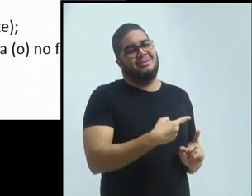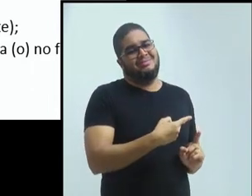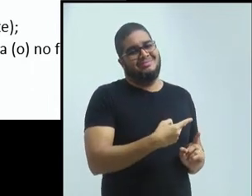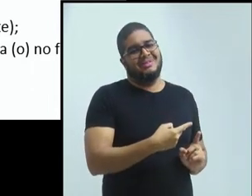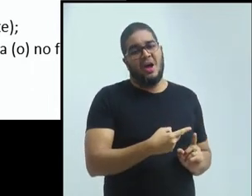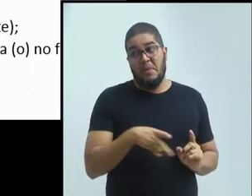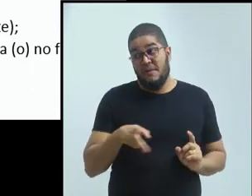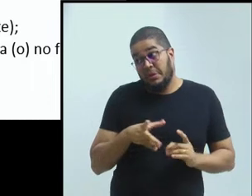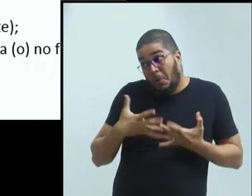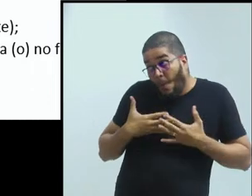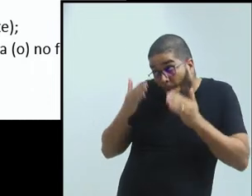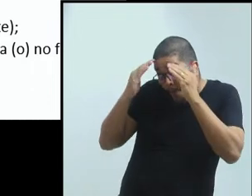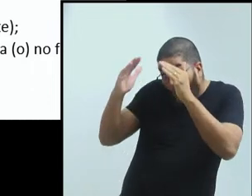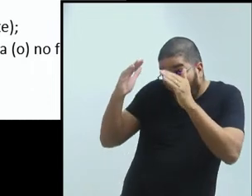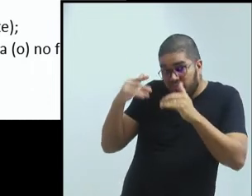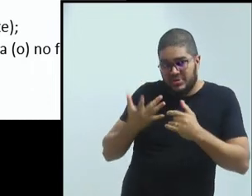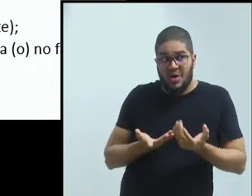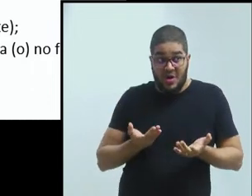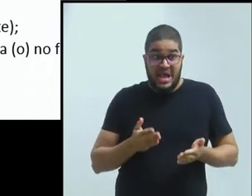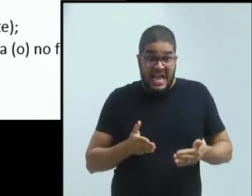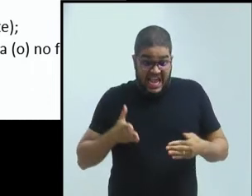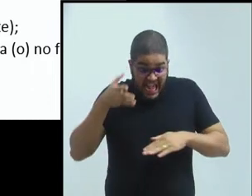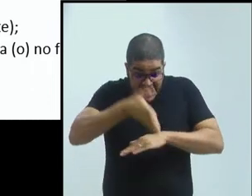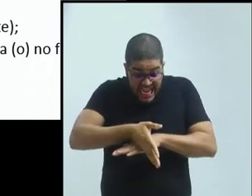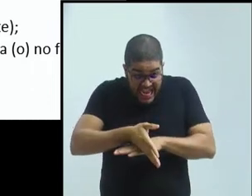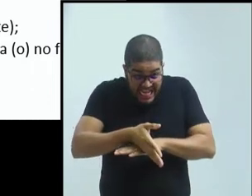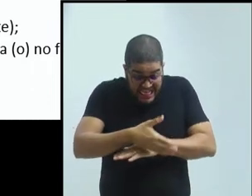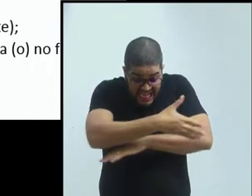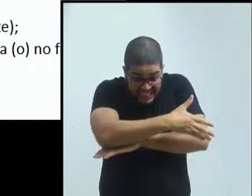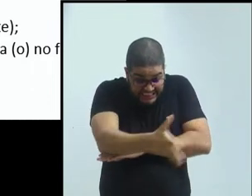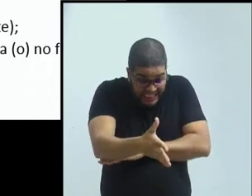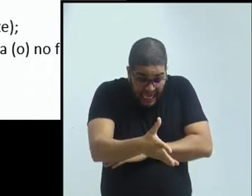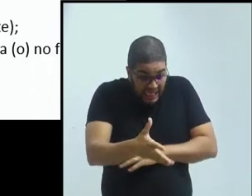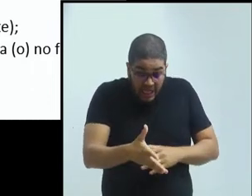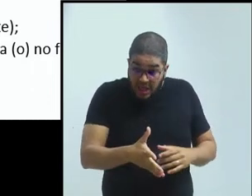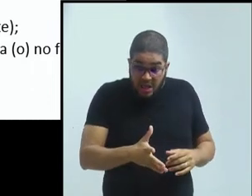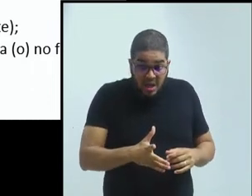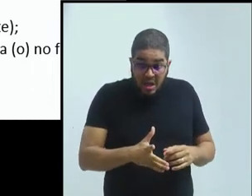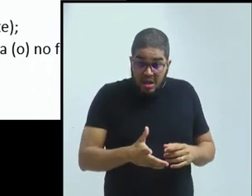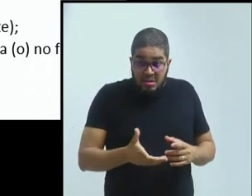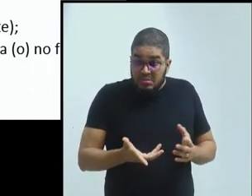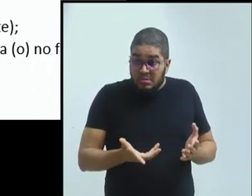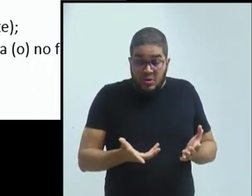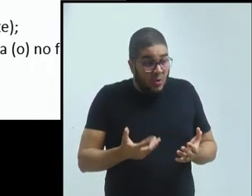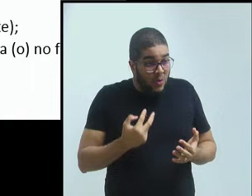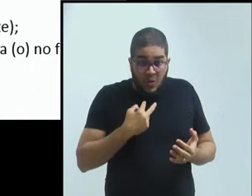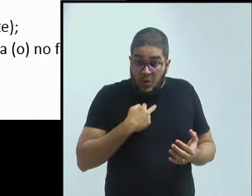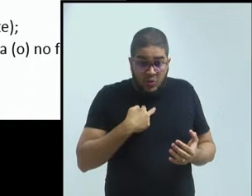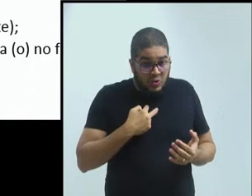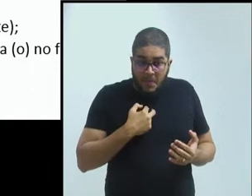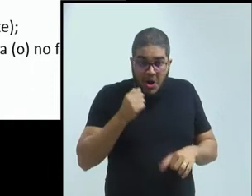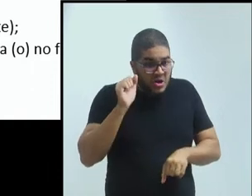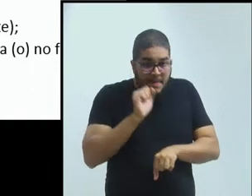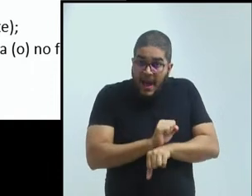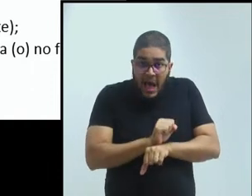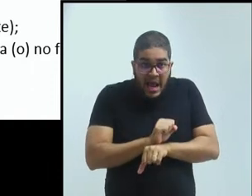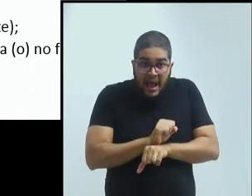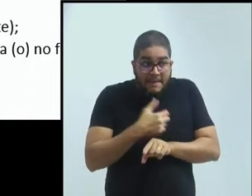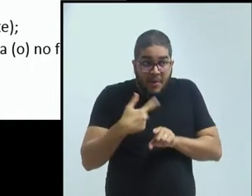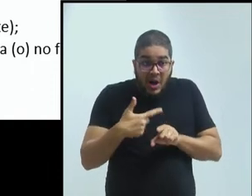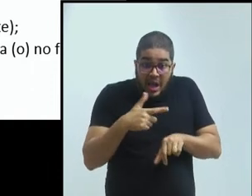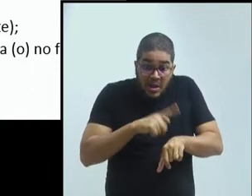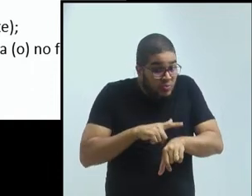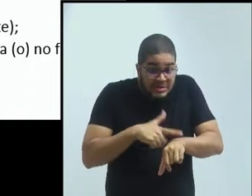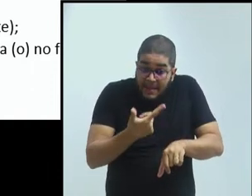ele entra com tudo contado, o que ele tem que fazer do início ao fim, ele não pode parar, não pode ter dúvida, não pode parar para explicar, porque, se ele perde,